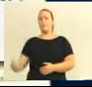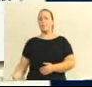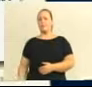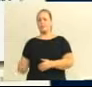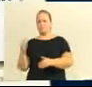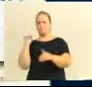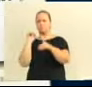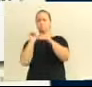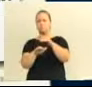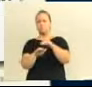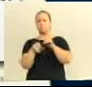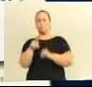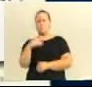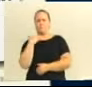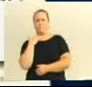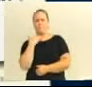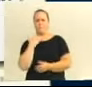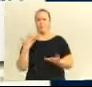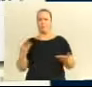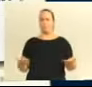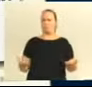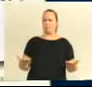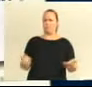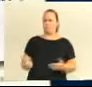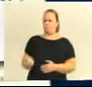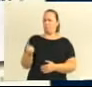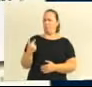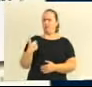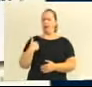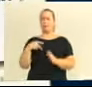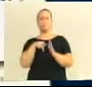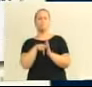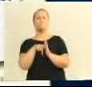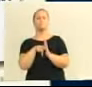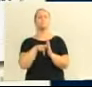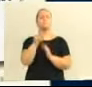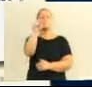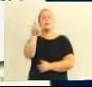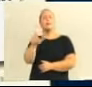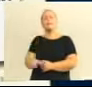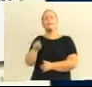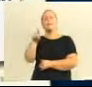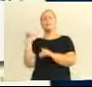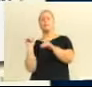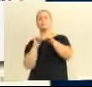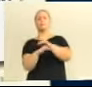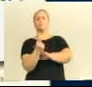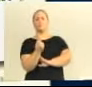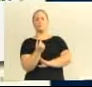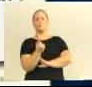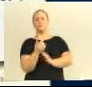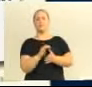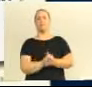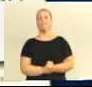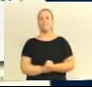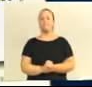Eu fui atrás para descobrir quem foi que fez esses depósitos. E eu recebi um e